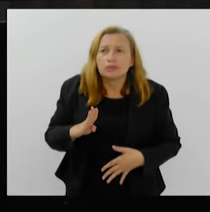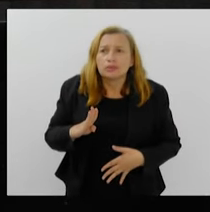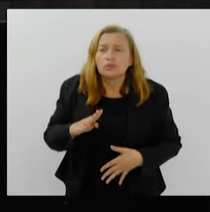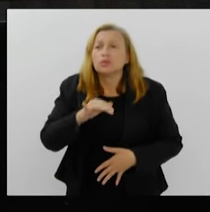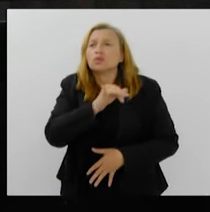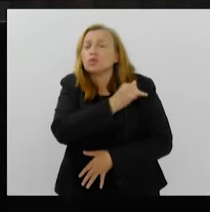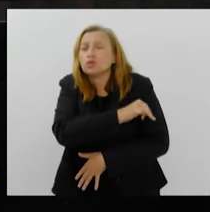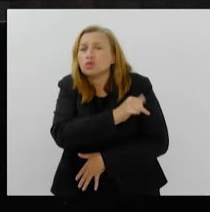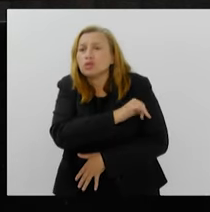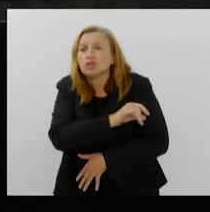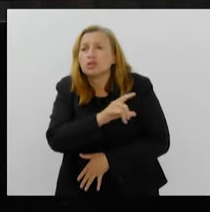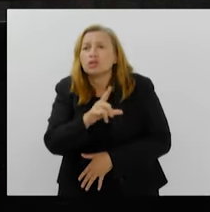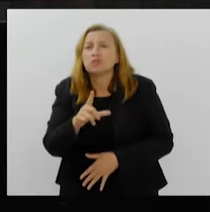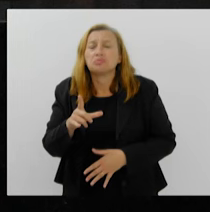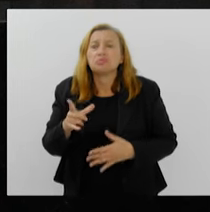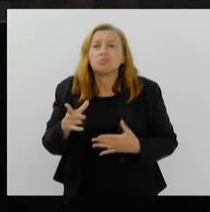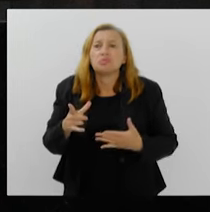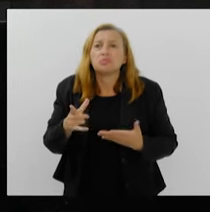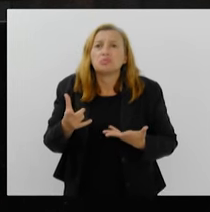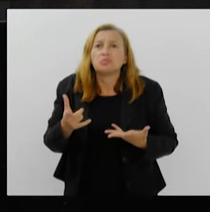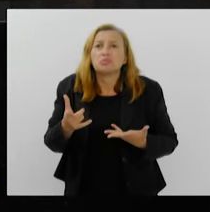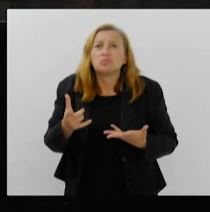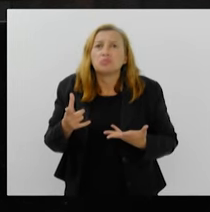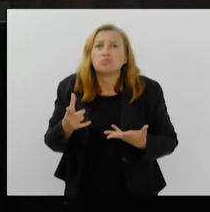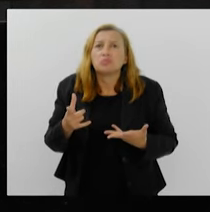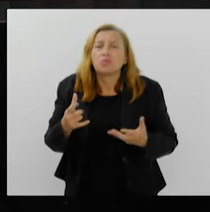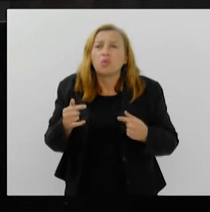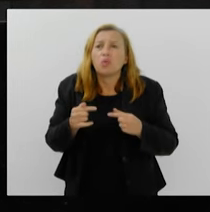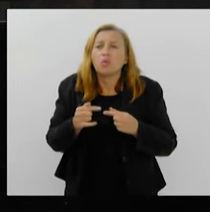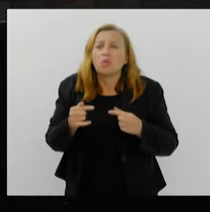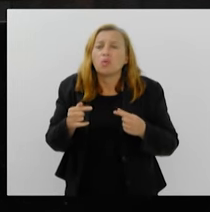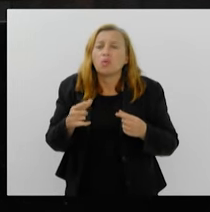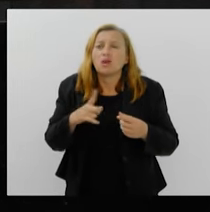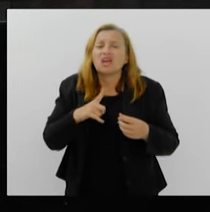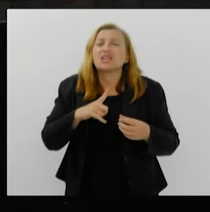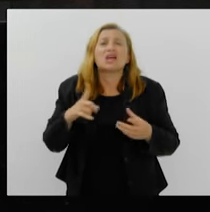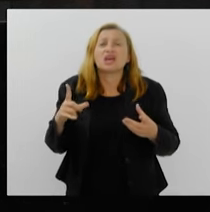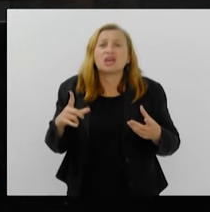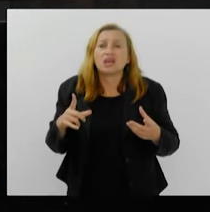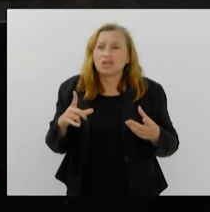Janeiro, o que é que tem com isso? Tem tudo. Nós temos aqui